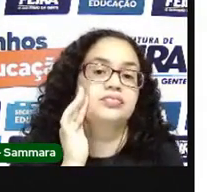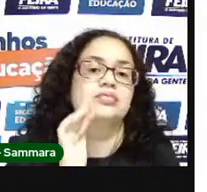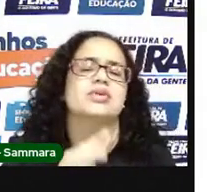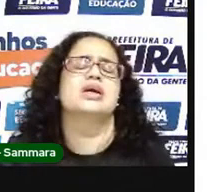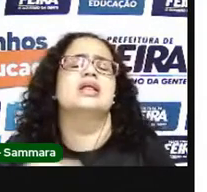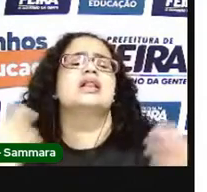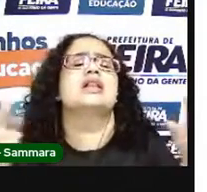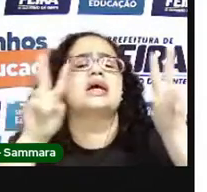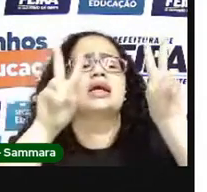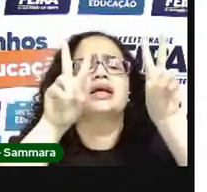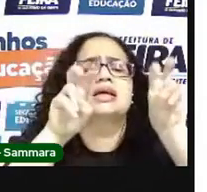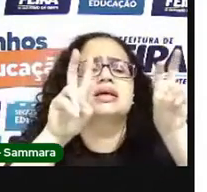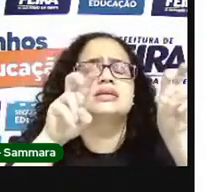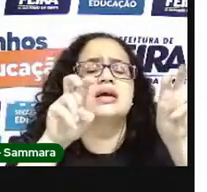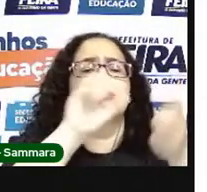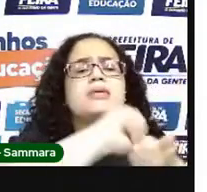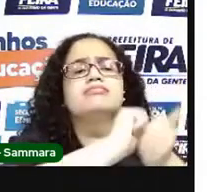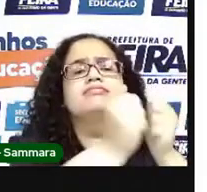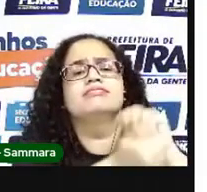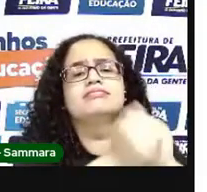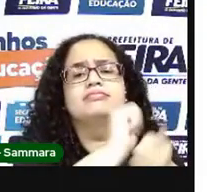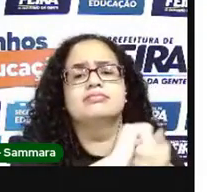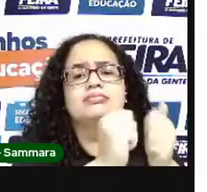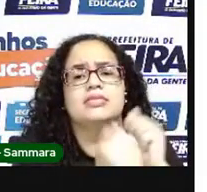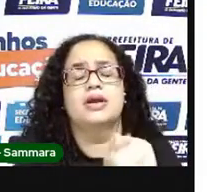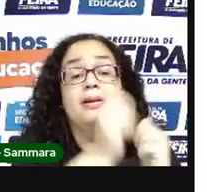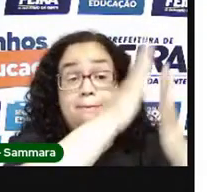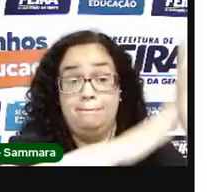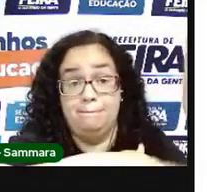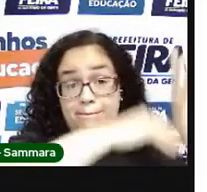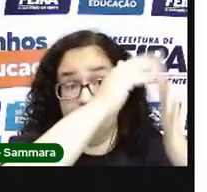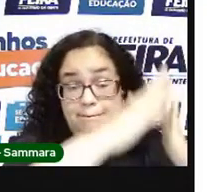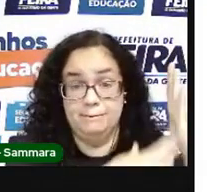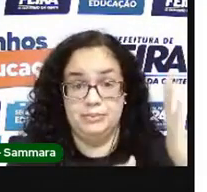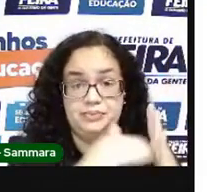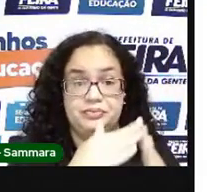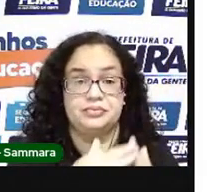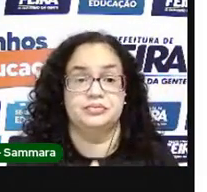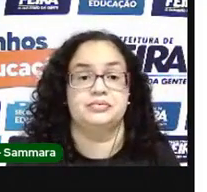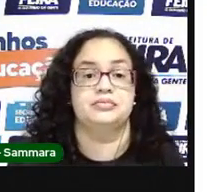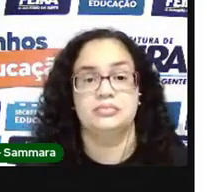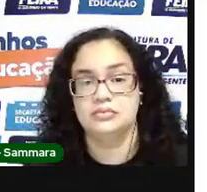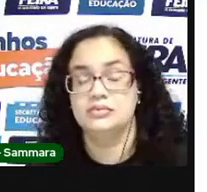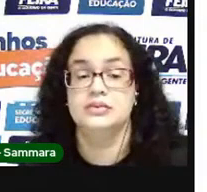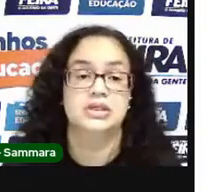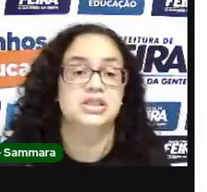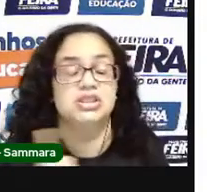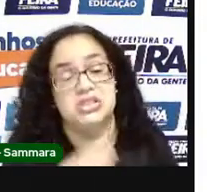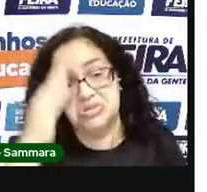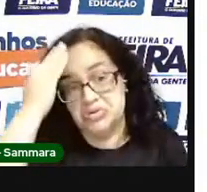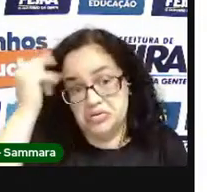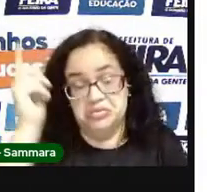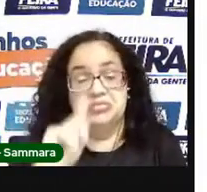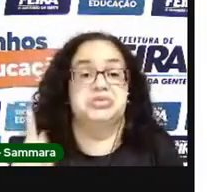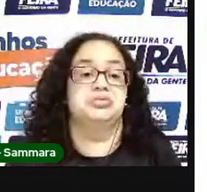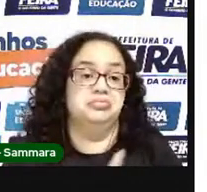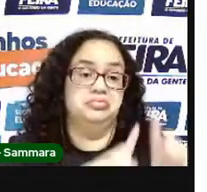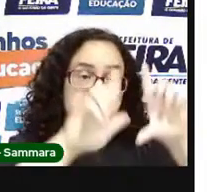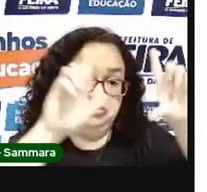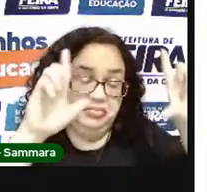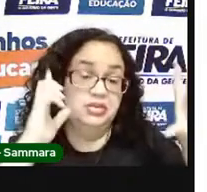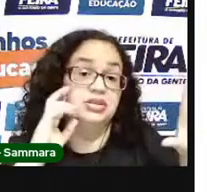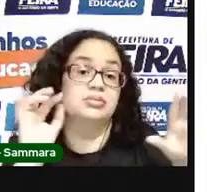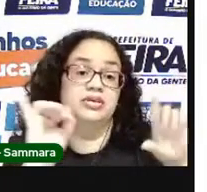O tema a artista representou nessa pintura? Mesmo sem a gente saber o nome da tela, dá para